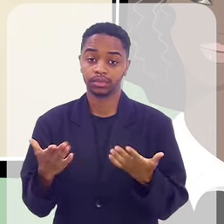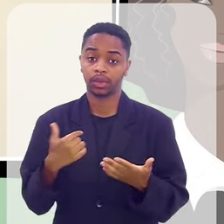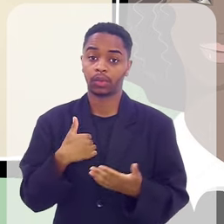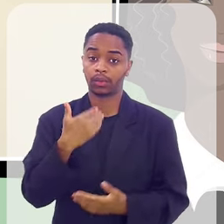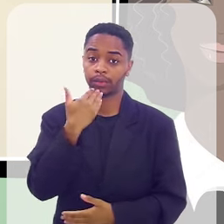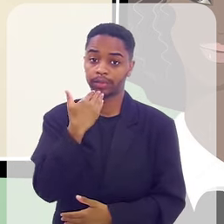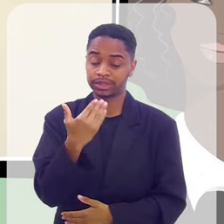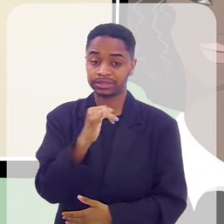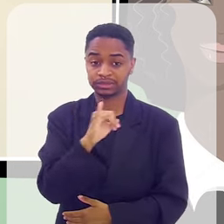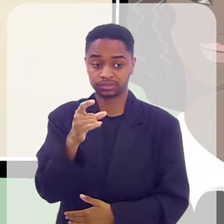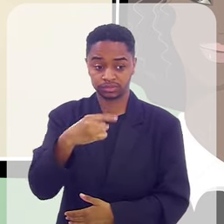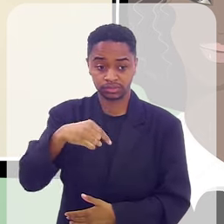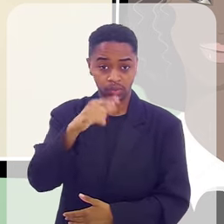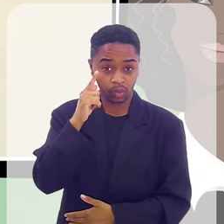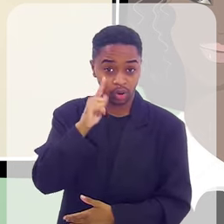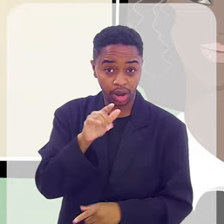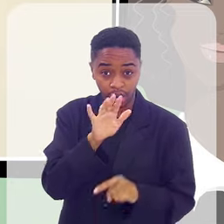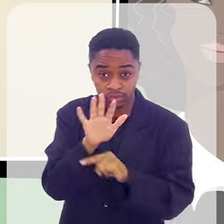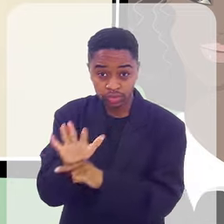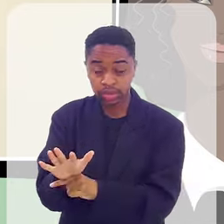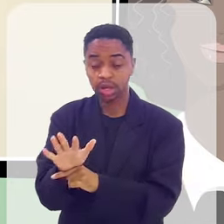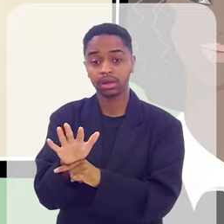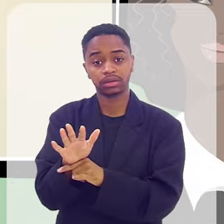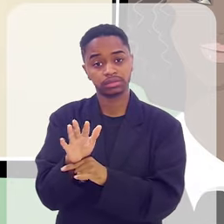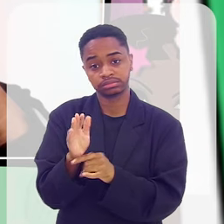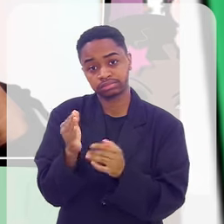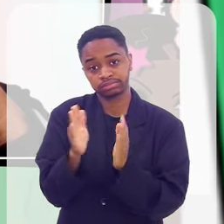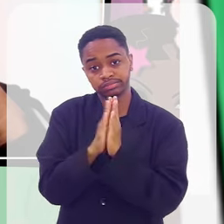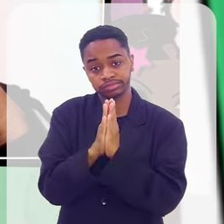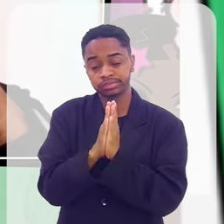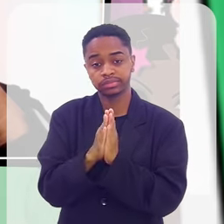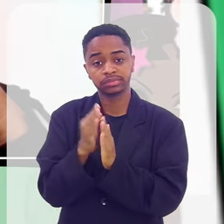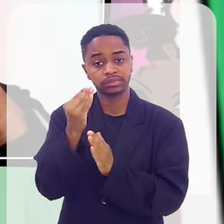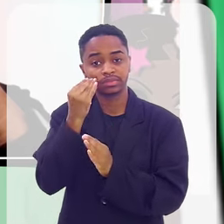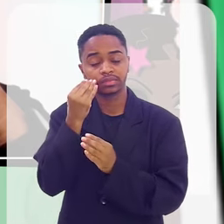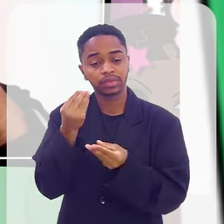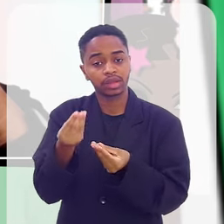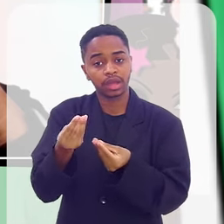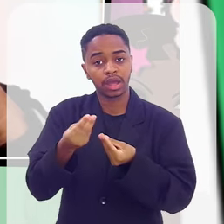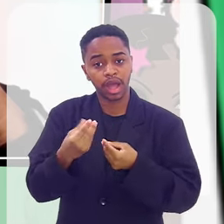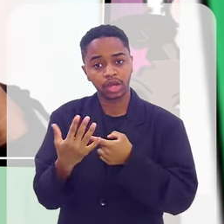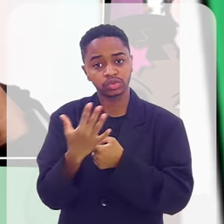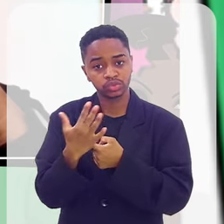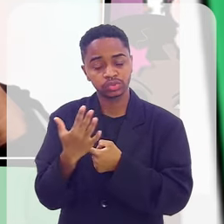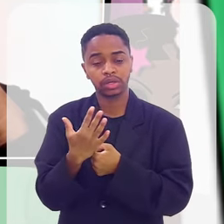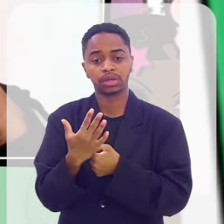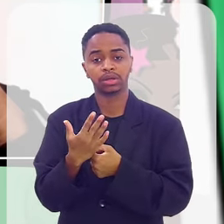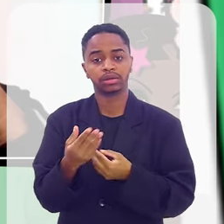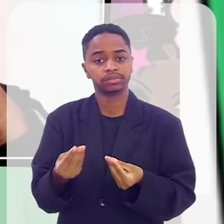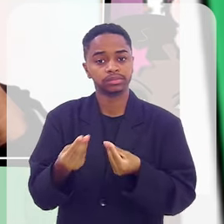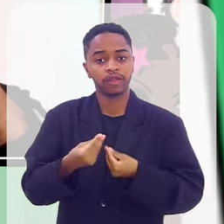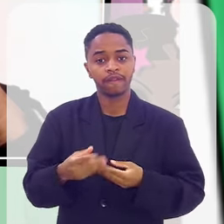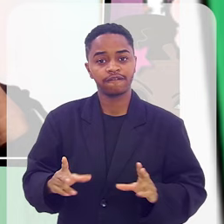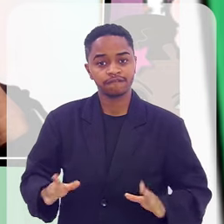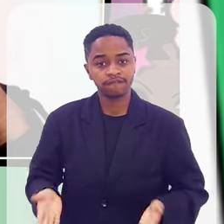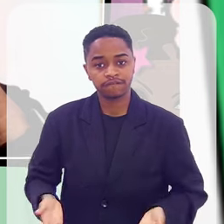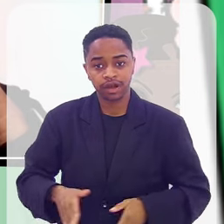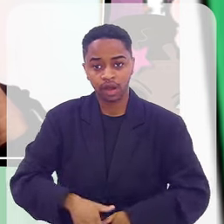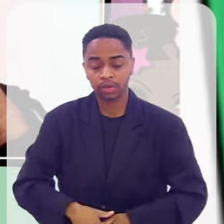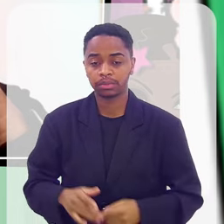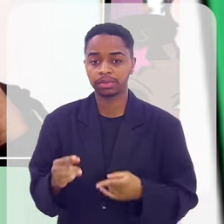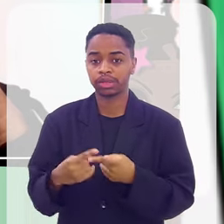Então, eu peço assim, quem puder, que possa nos ajudar com doação de fralda. Nós que somos moradores locais,